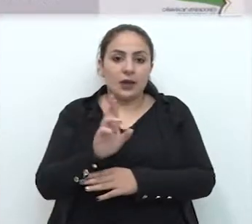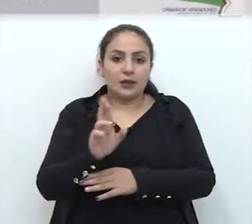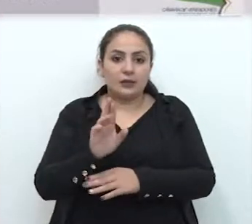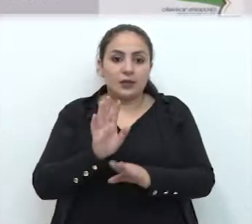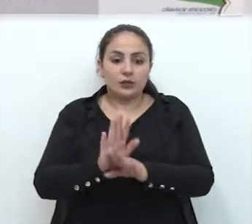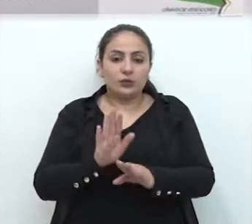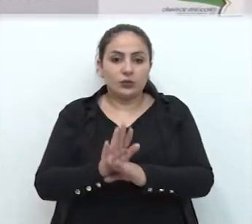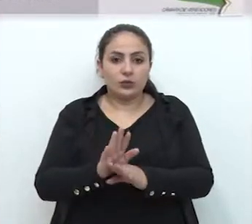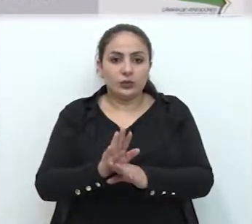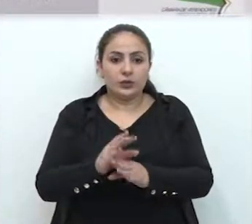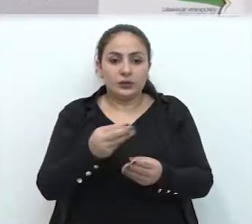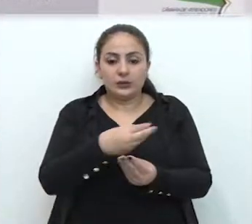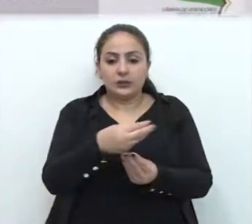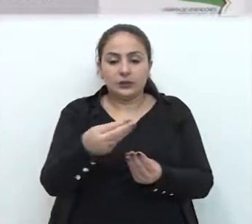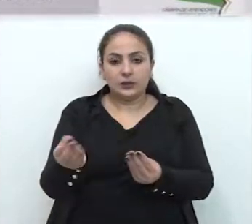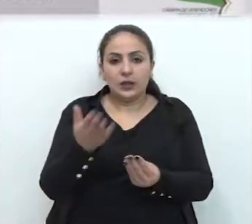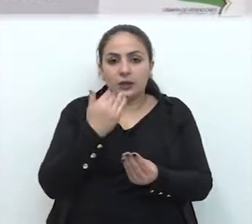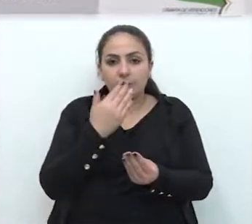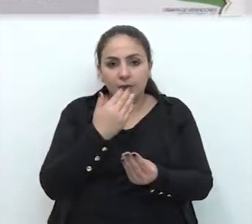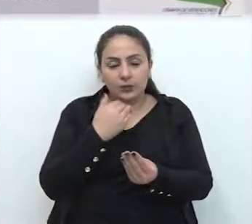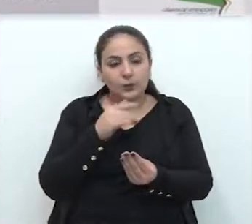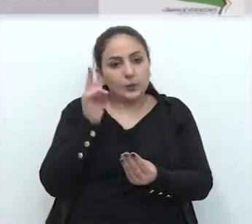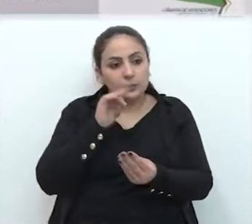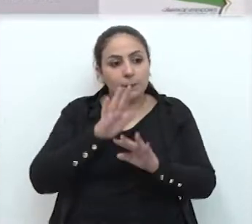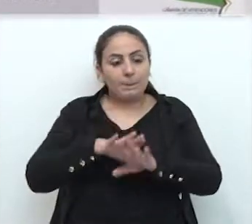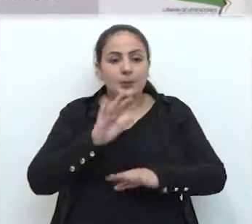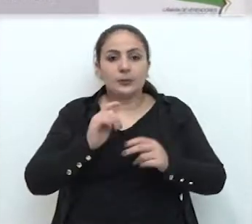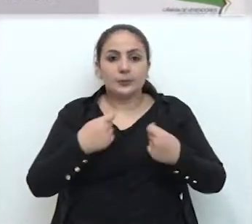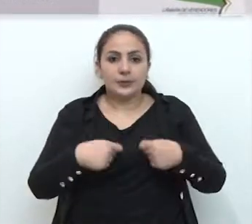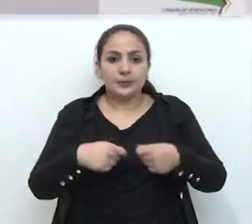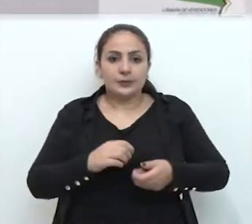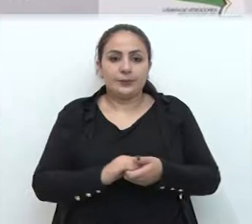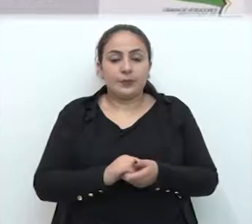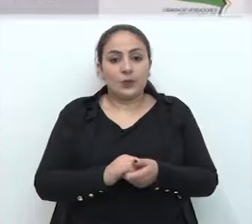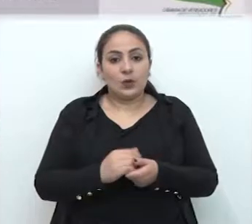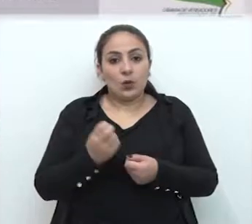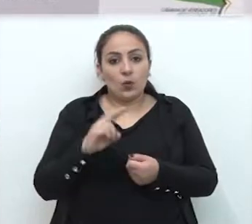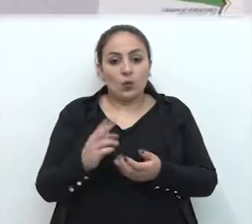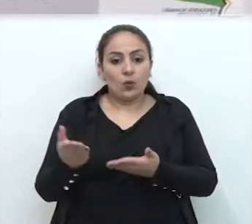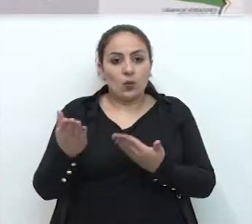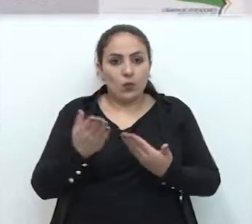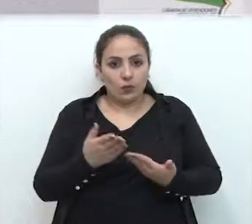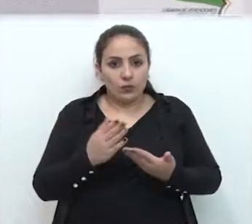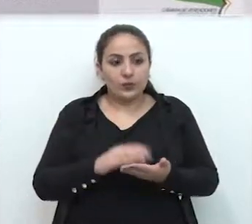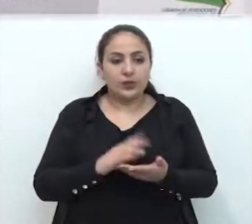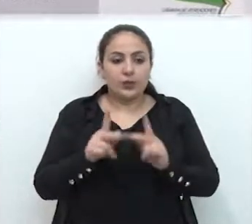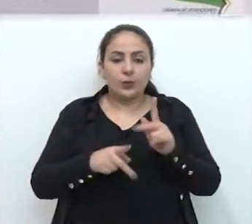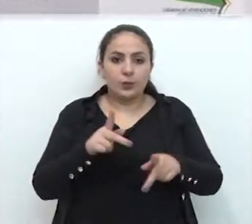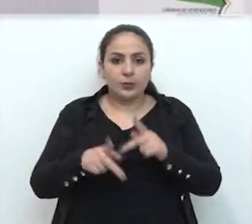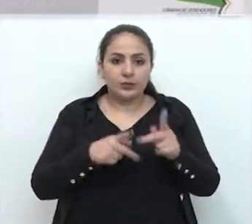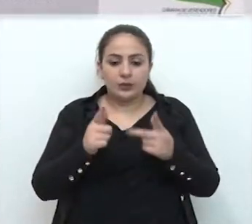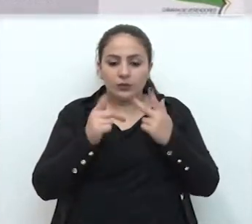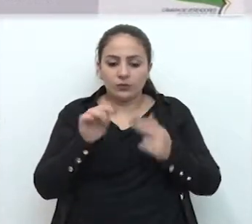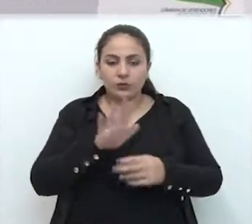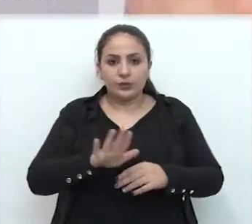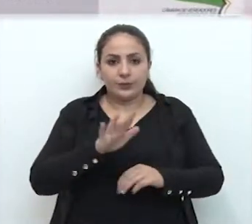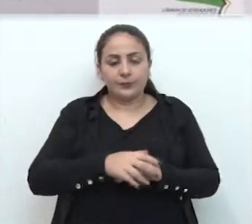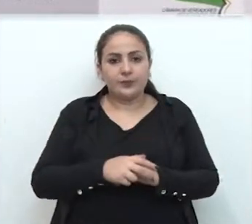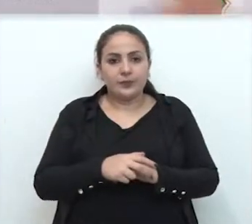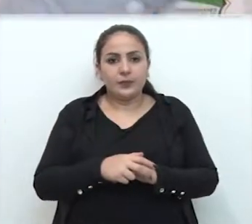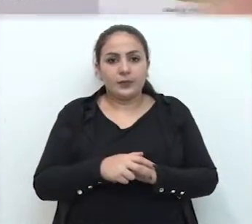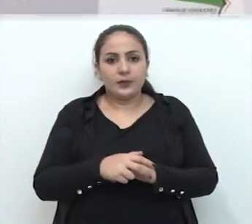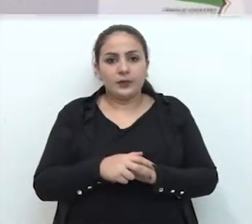na distribuição dos alimentos para quem mais precisa. Então, fica aqui o convite para que a população como um todo,